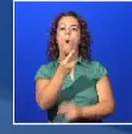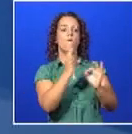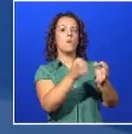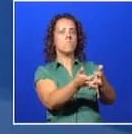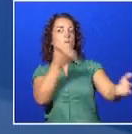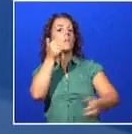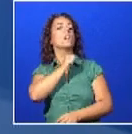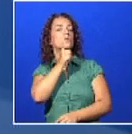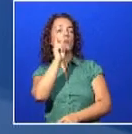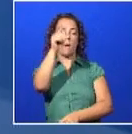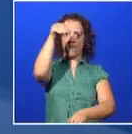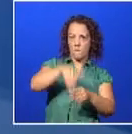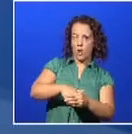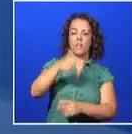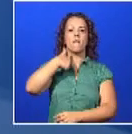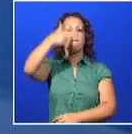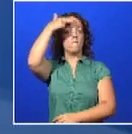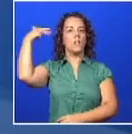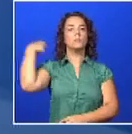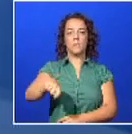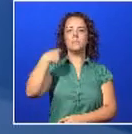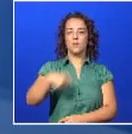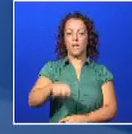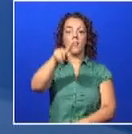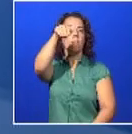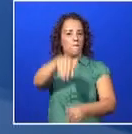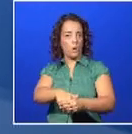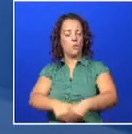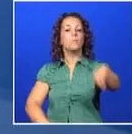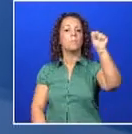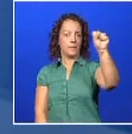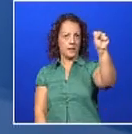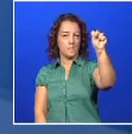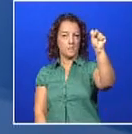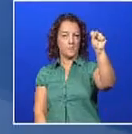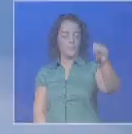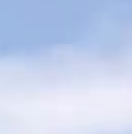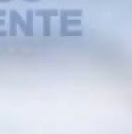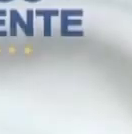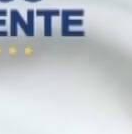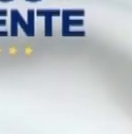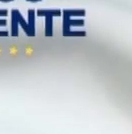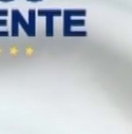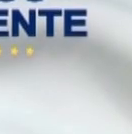mais Açores. Vote Vasco Cordeiro Presidente. Vote Partido Socialista.